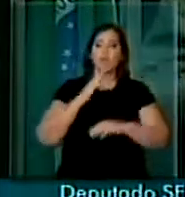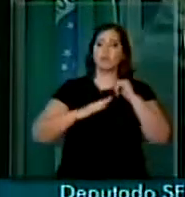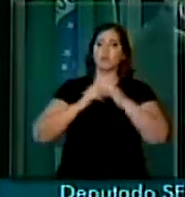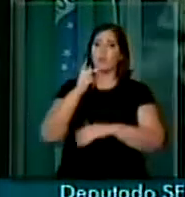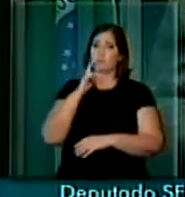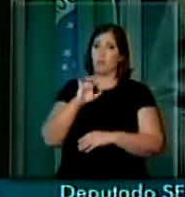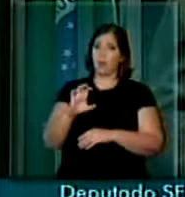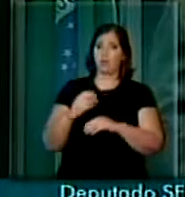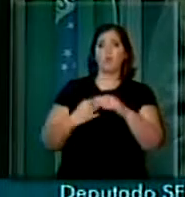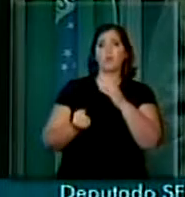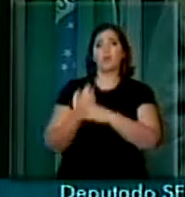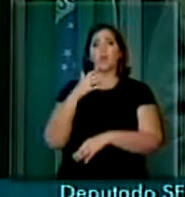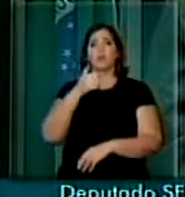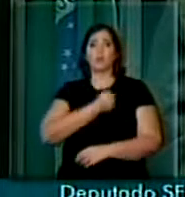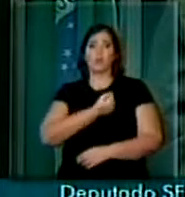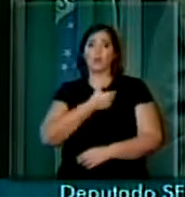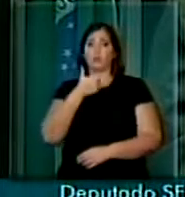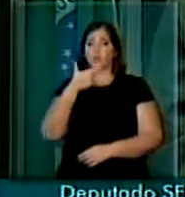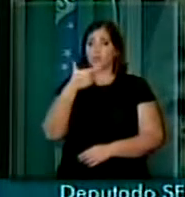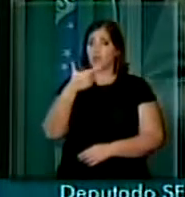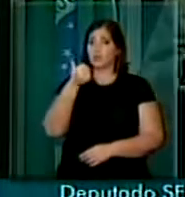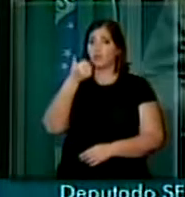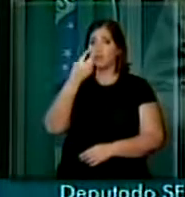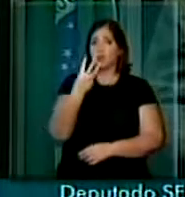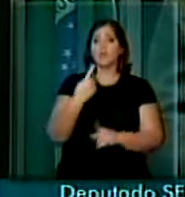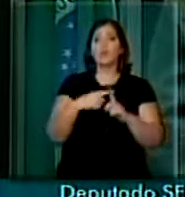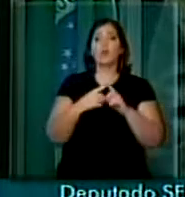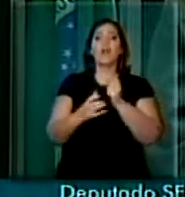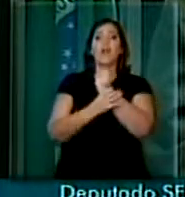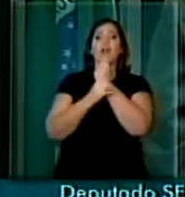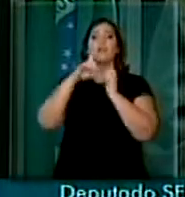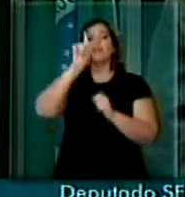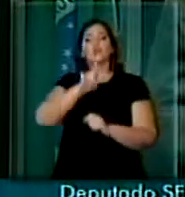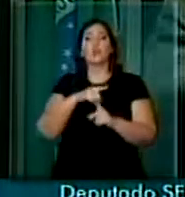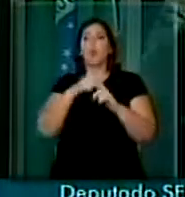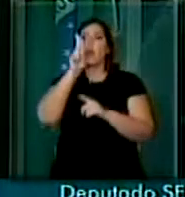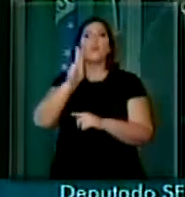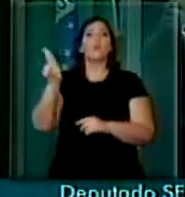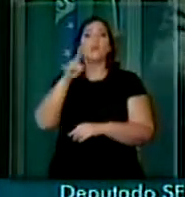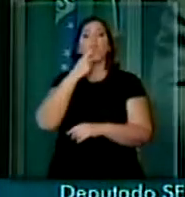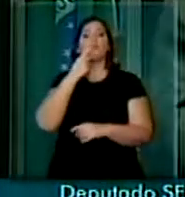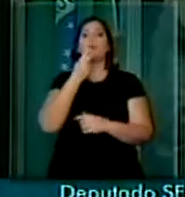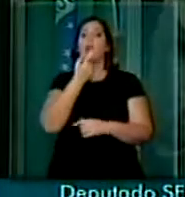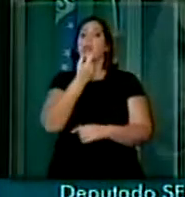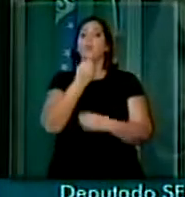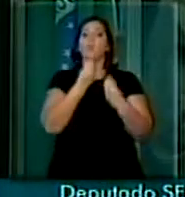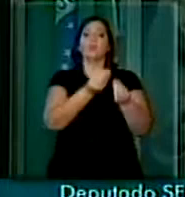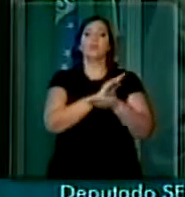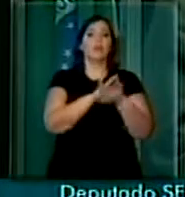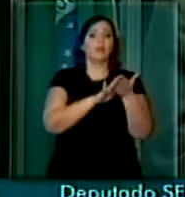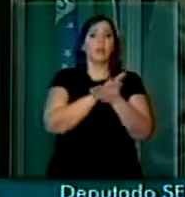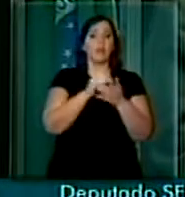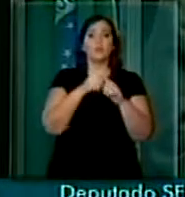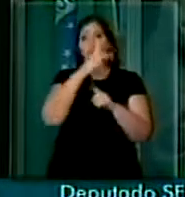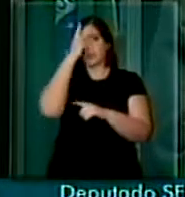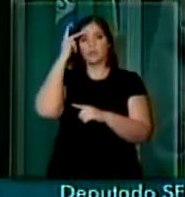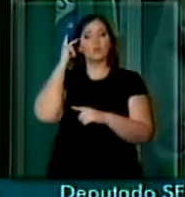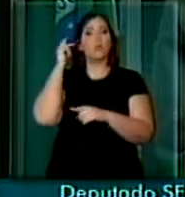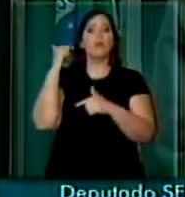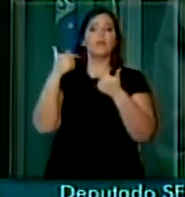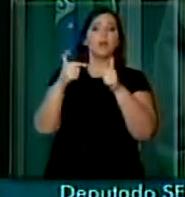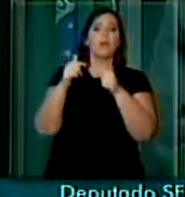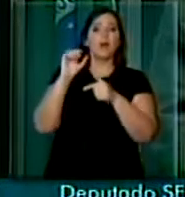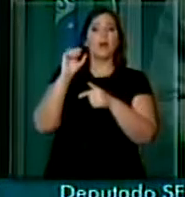garante os direitos que até agora têm sido negados pela União aos servidores dos ex-territórios de Amapá, Roraima e